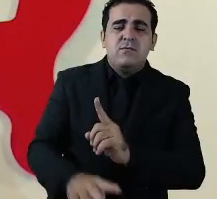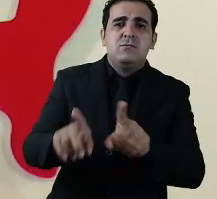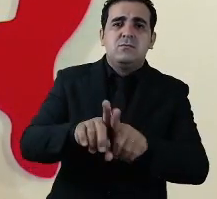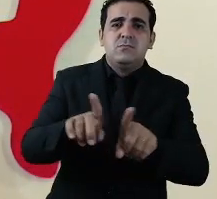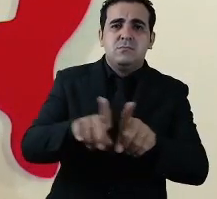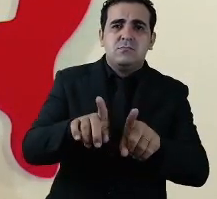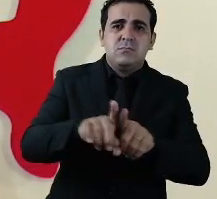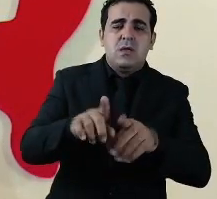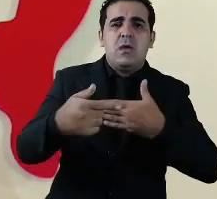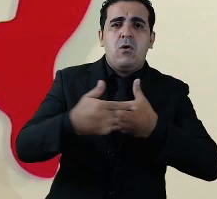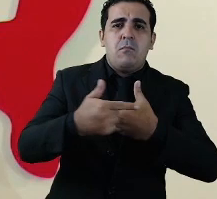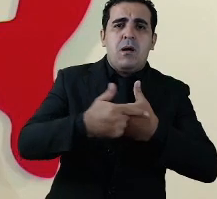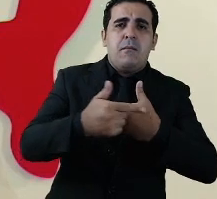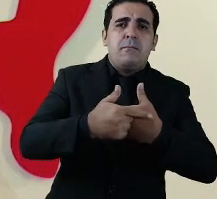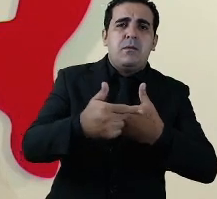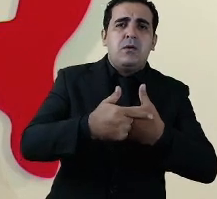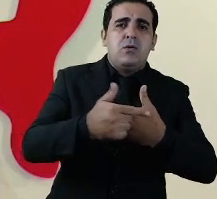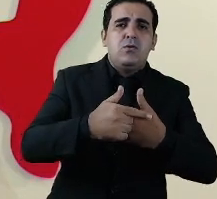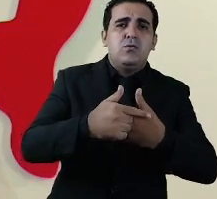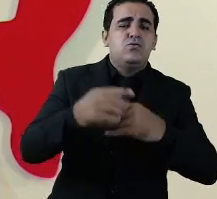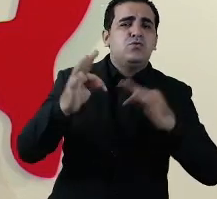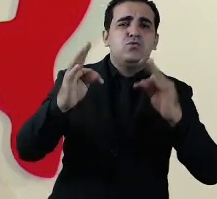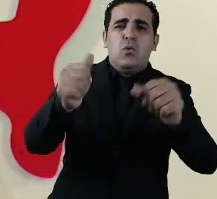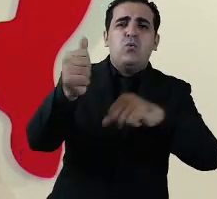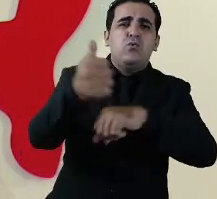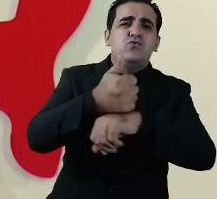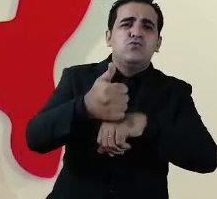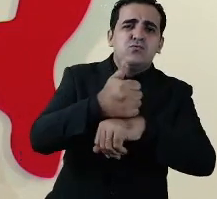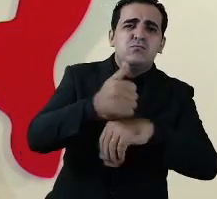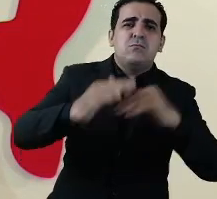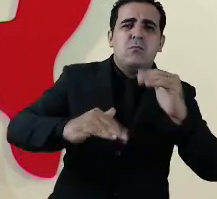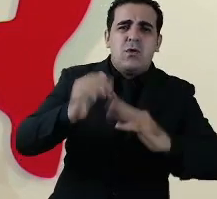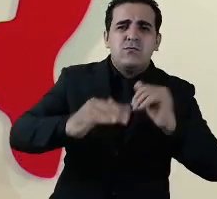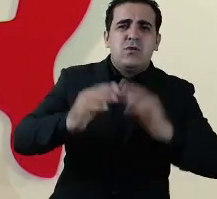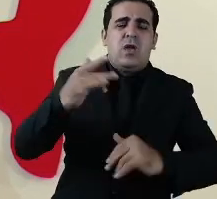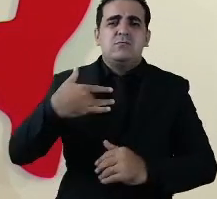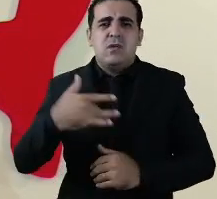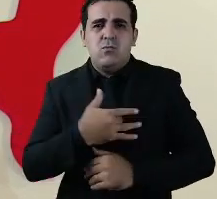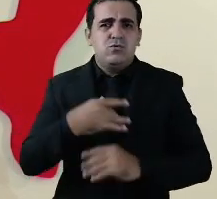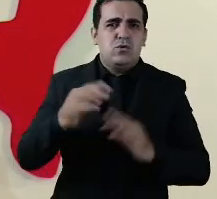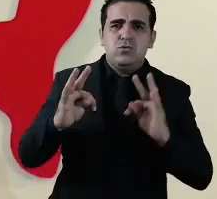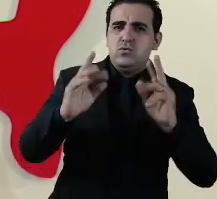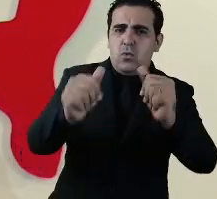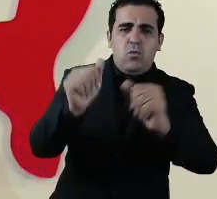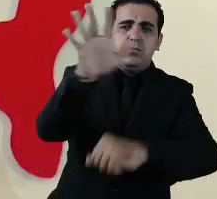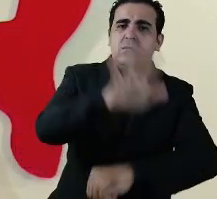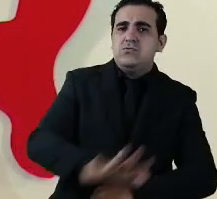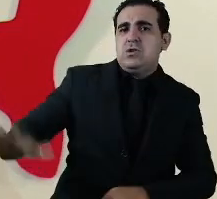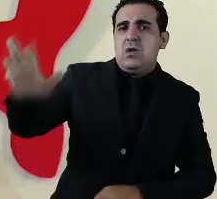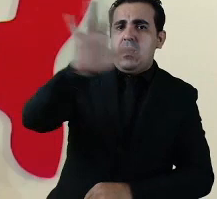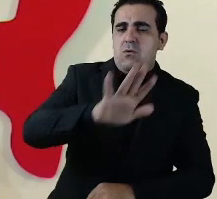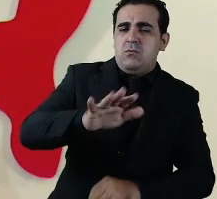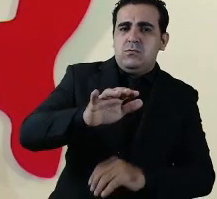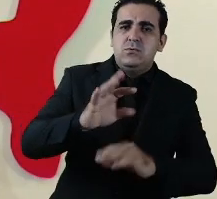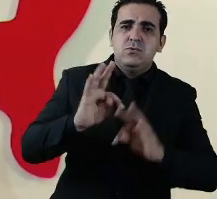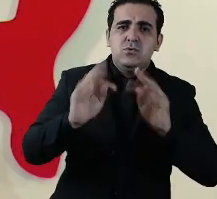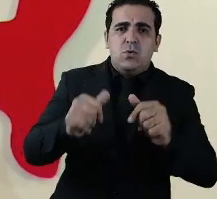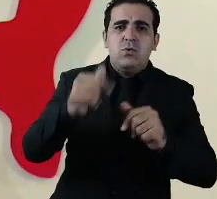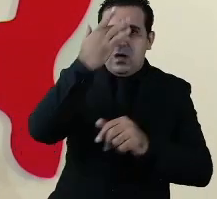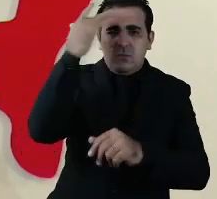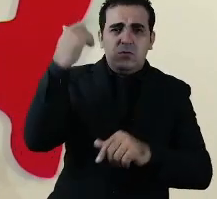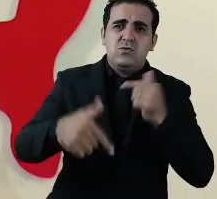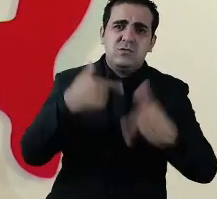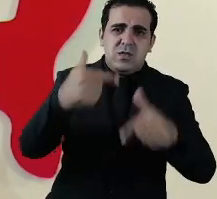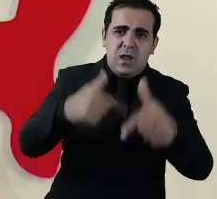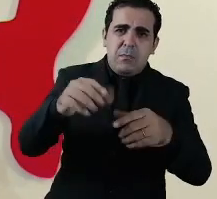enalteço o papel dos profissionais de saúde. Todos os profissionais quando me refiro aos profissionais de saúde no sentido amplo. Todos aqueles que